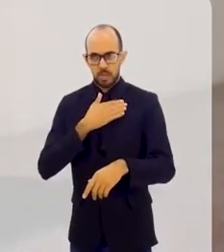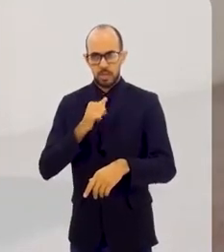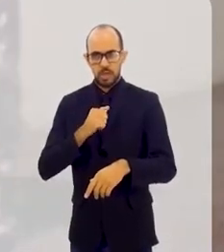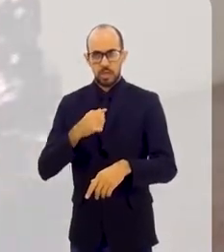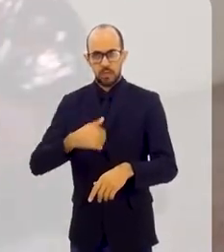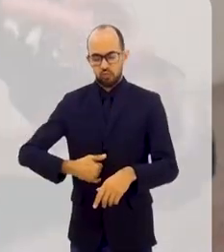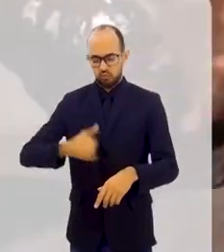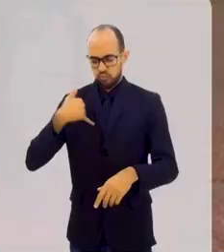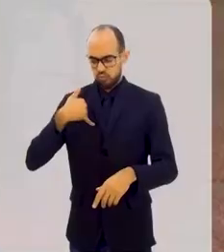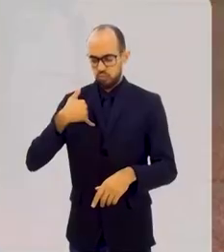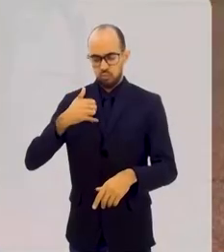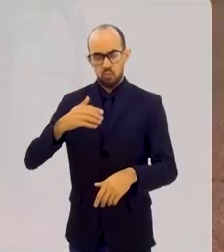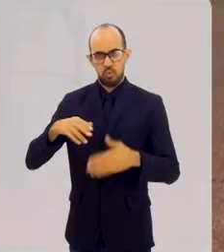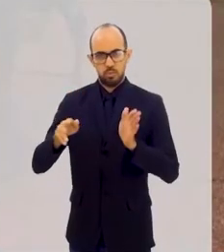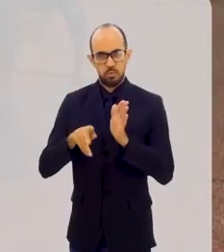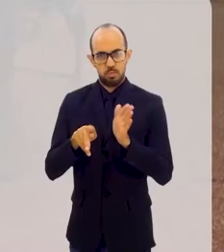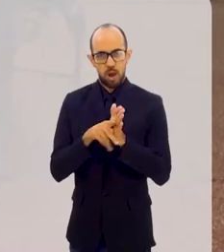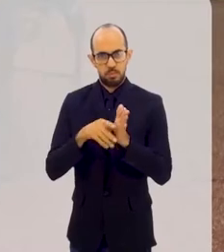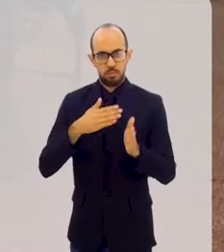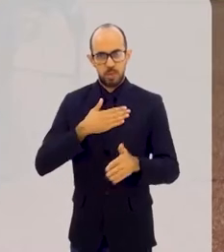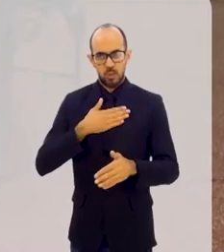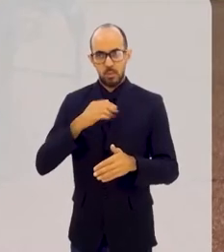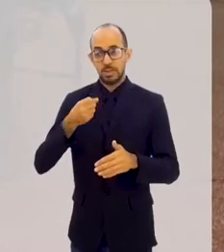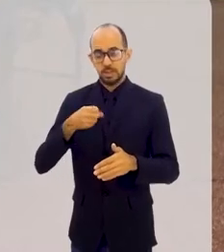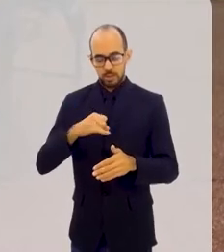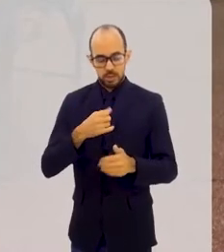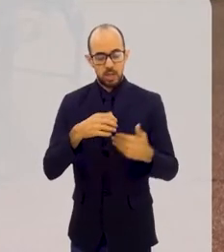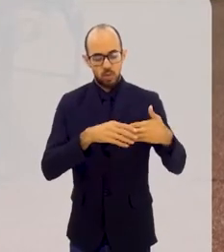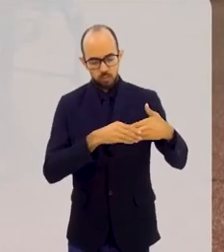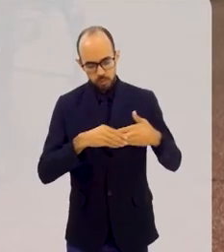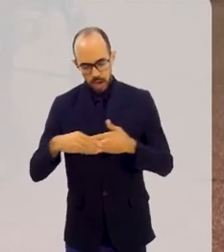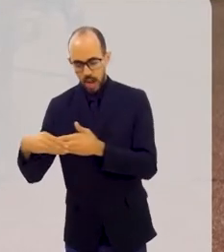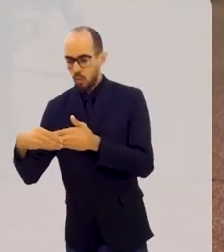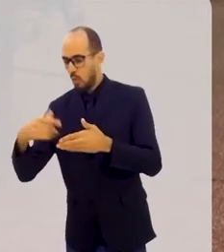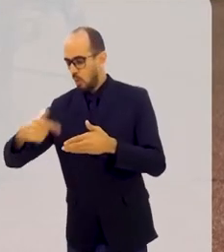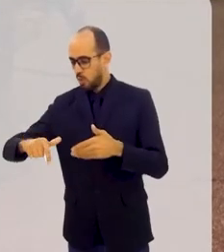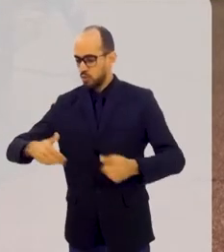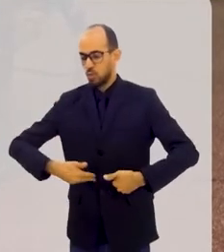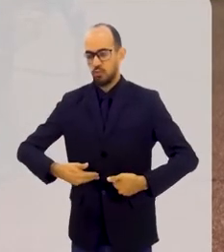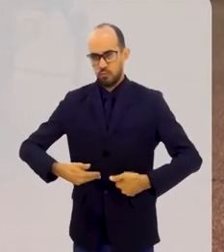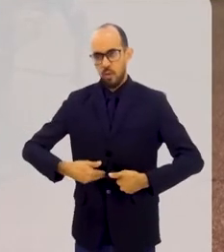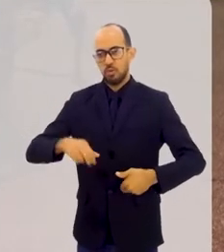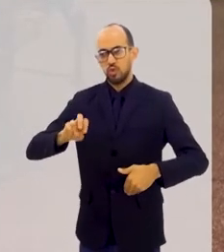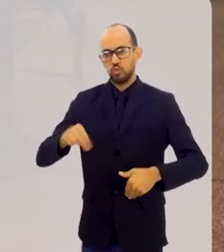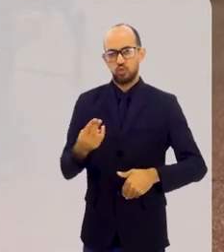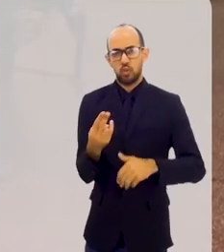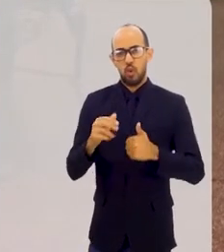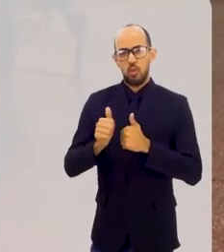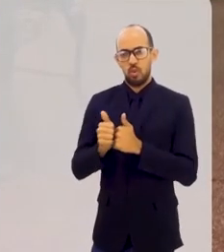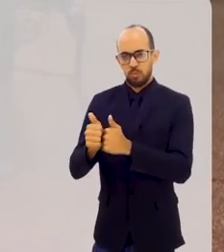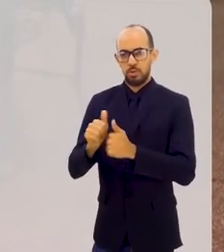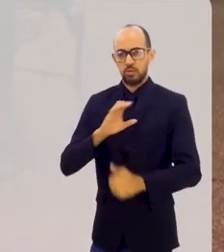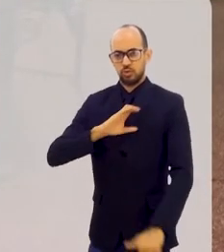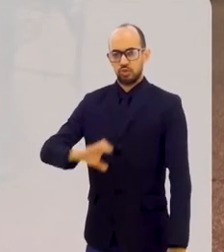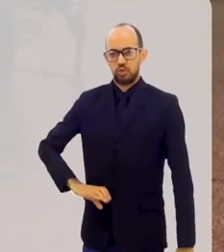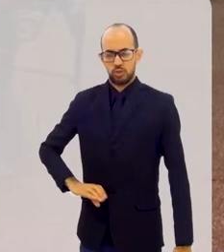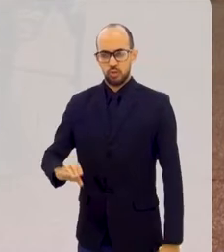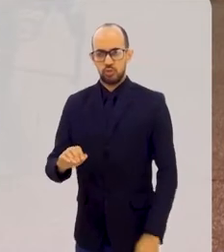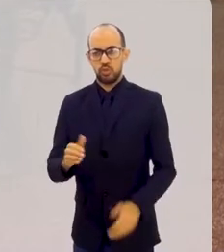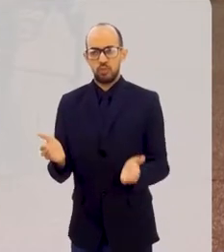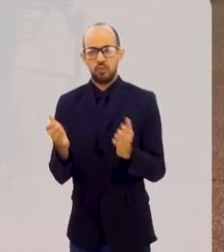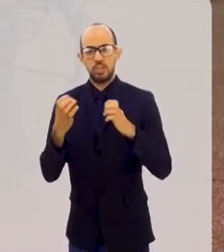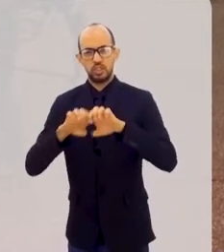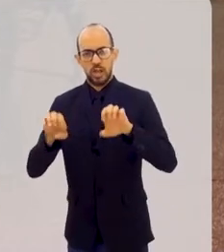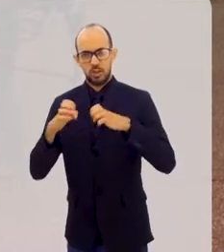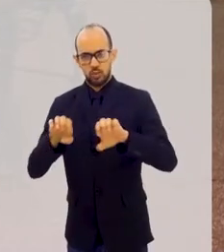egoísta. Mas se eu trazer outro mendigo para a fonte para comer, aí sim, eu sou um cristão, eu sou um